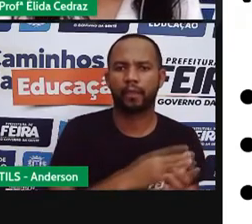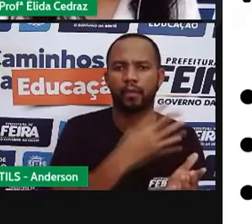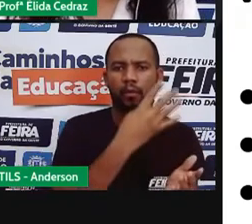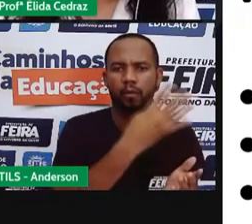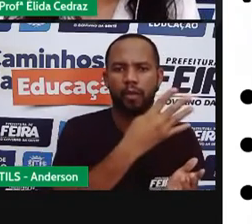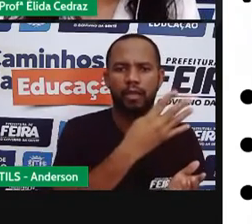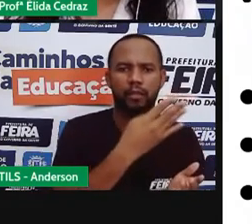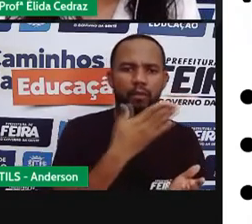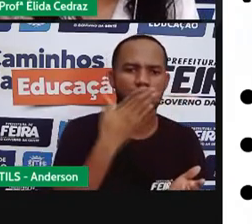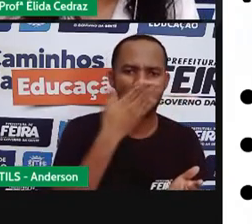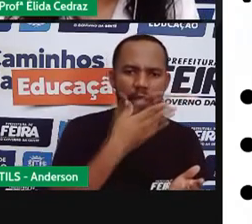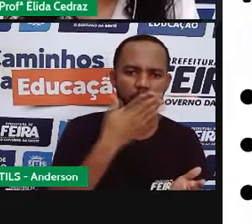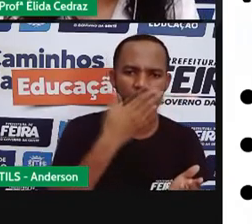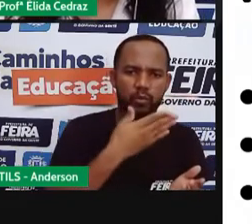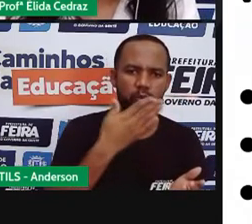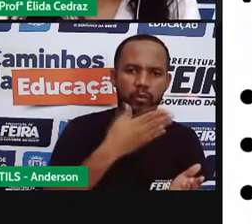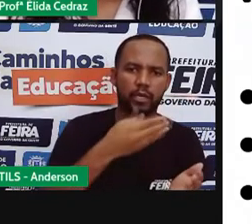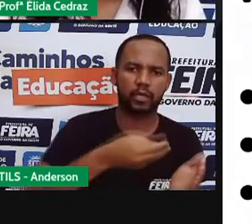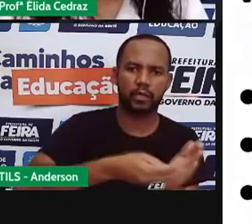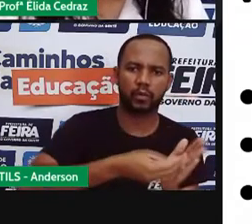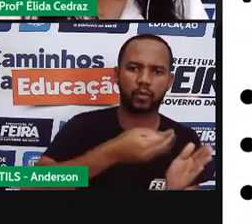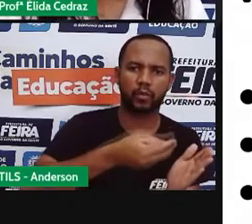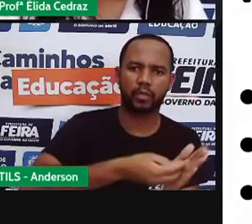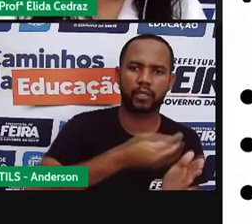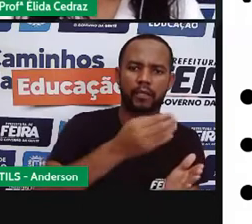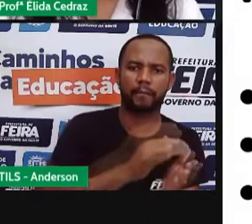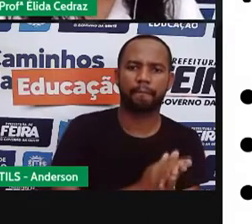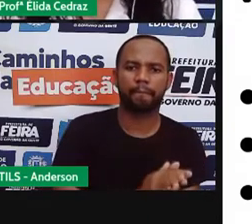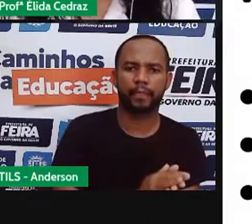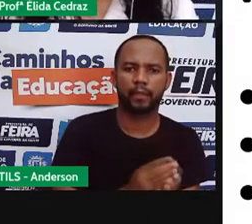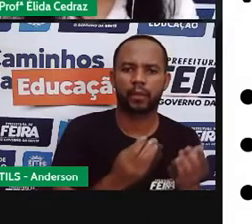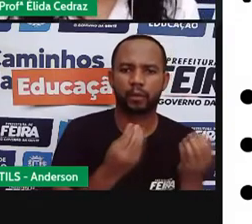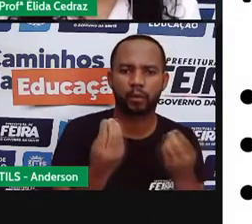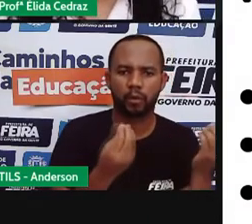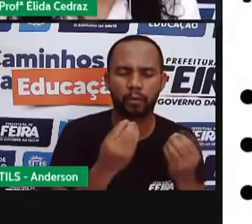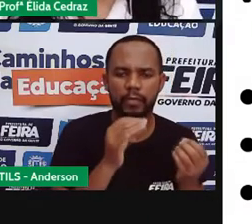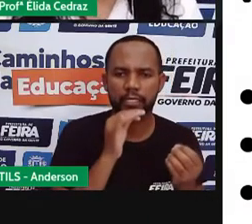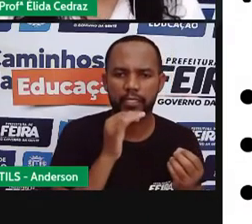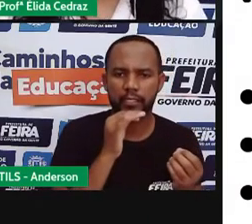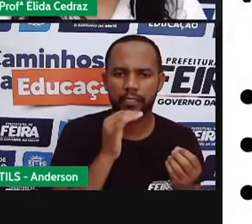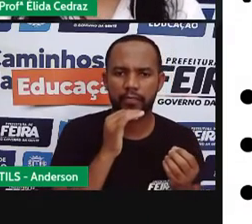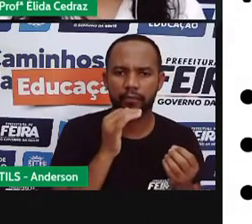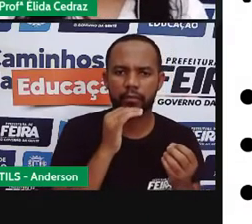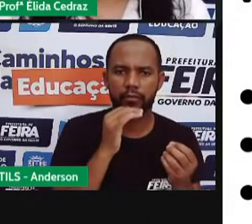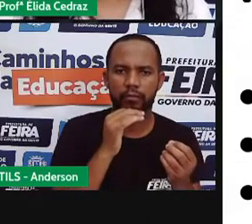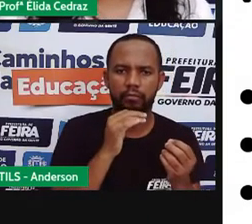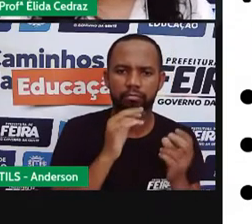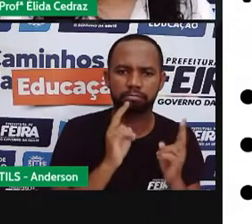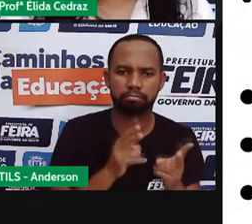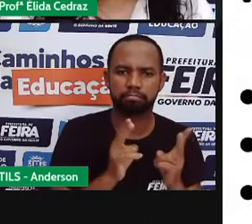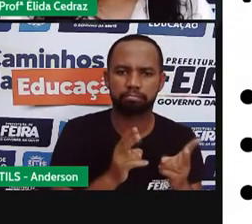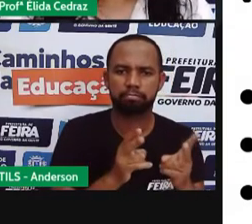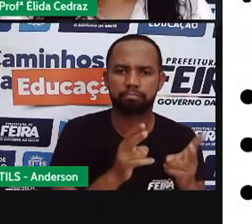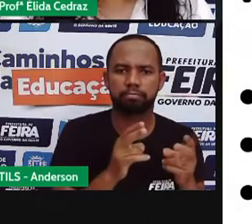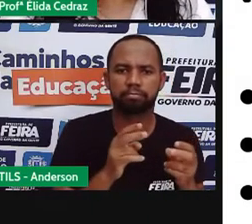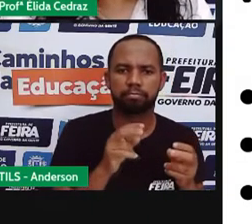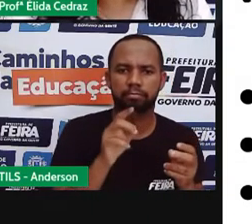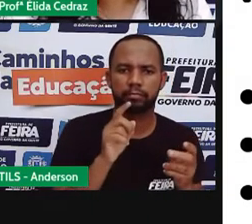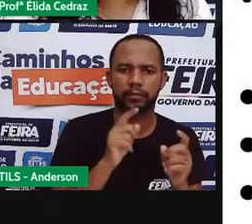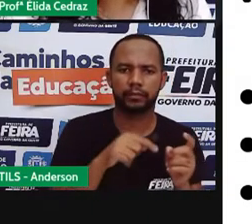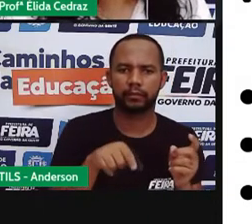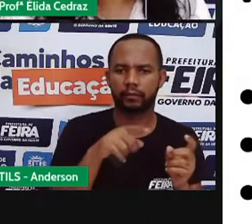e lá no modo de preparo, vai estar seguindo a mesma ordem. Coloque na